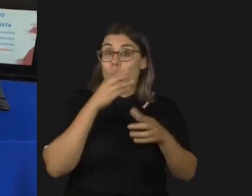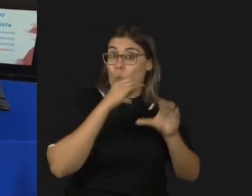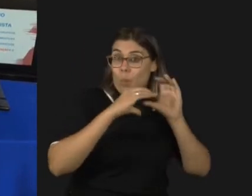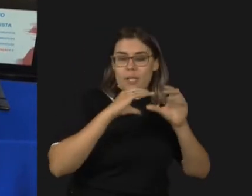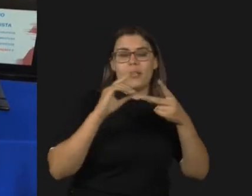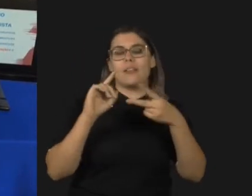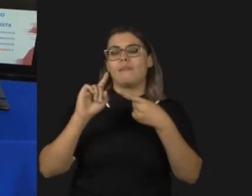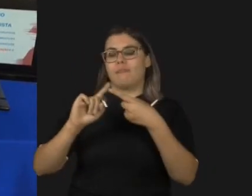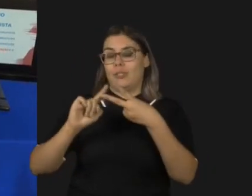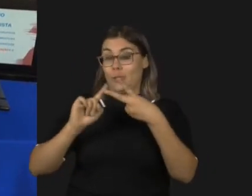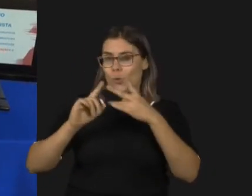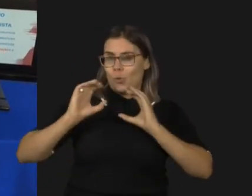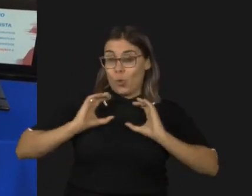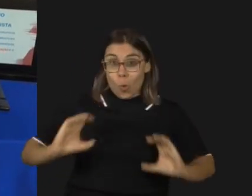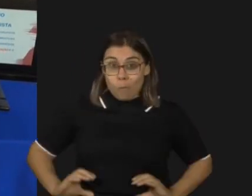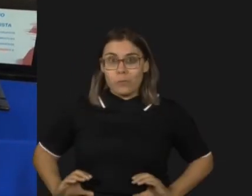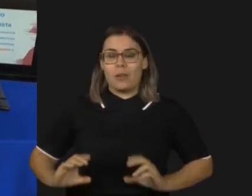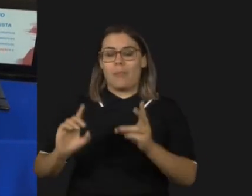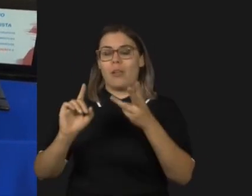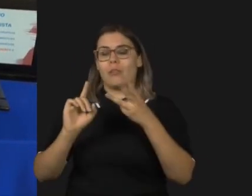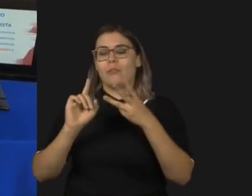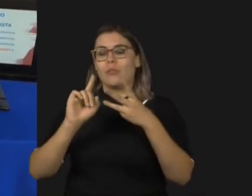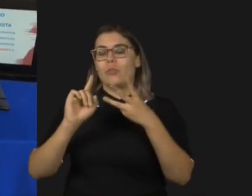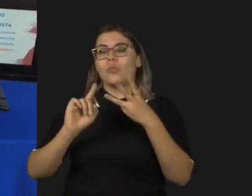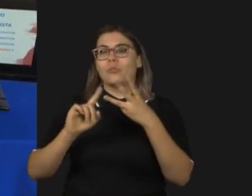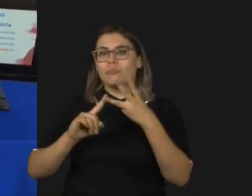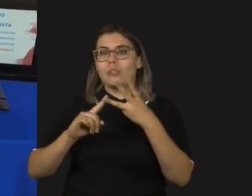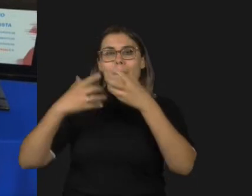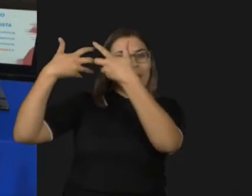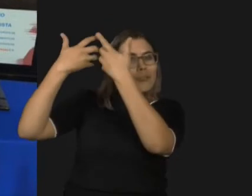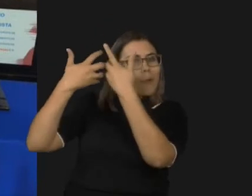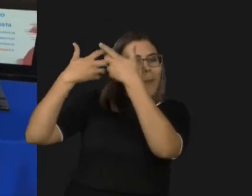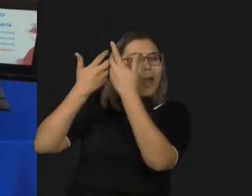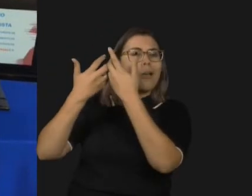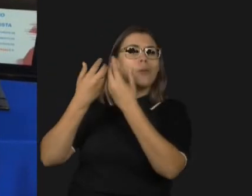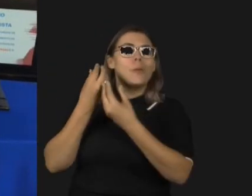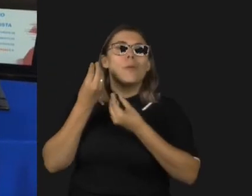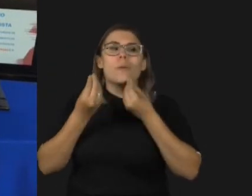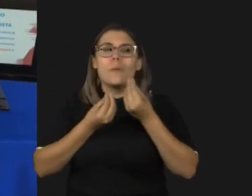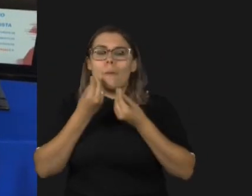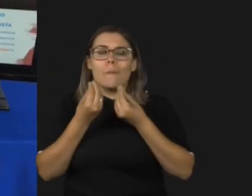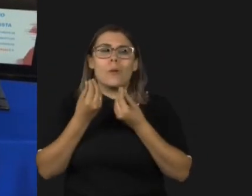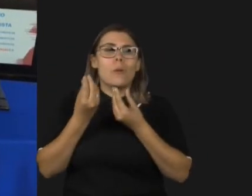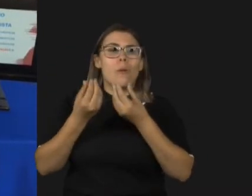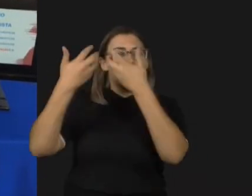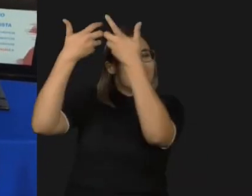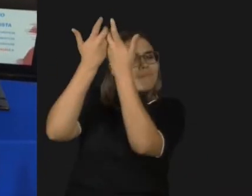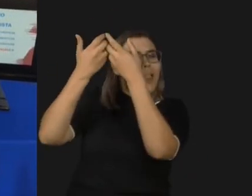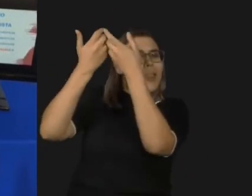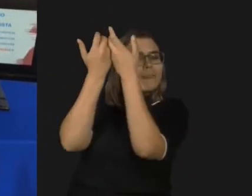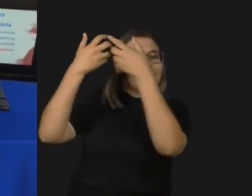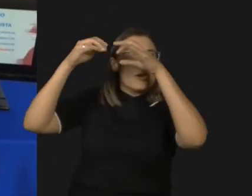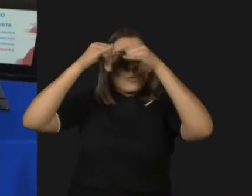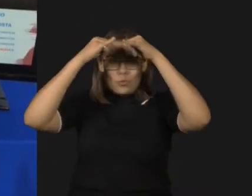comportamento social adequado. Isso é os neurônios espelho que estão fazendo. Os neurônios espelho, eles